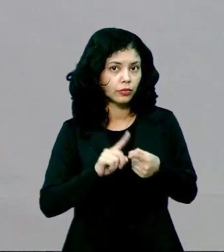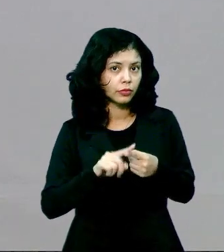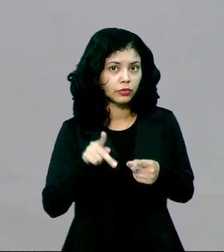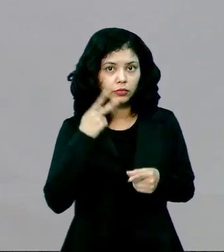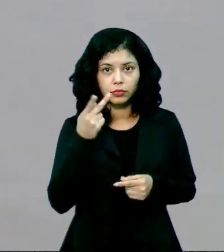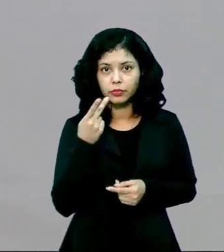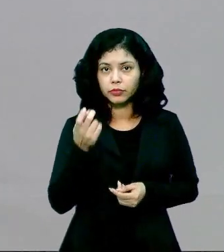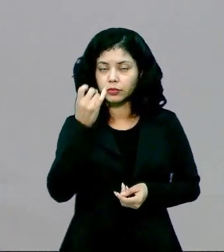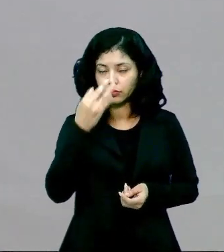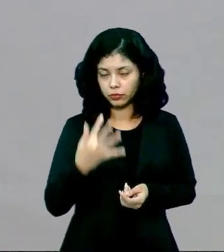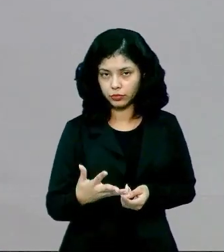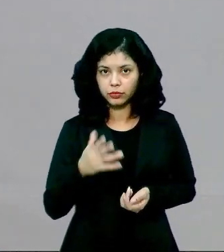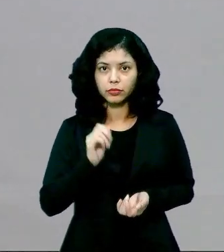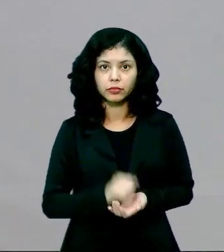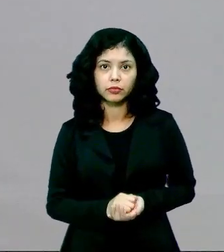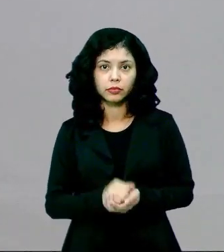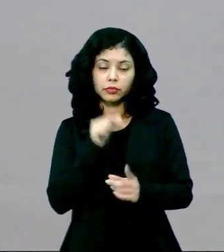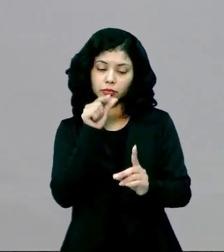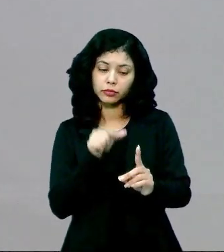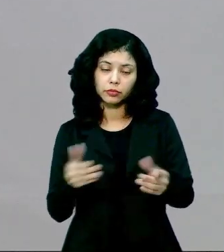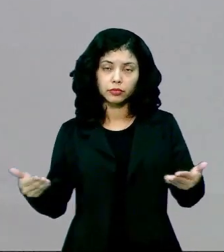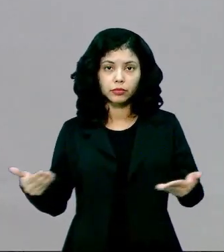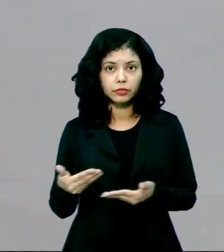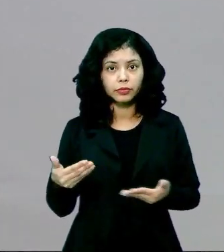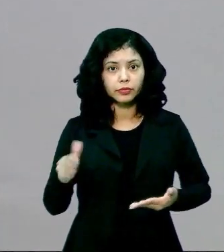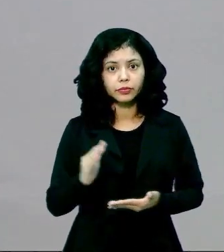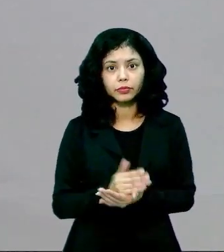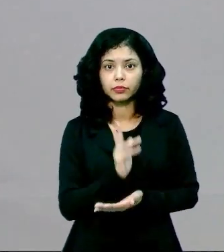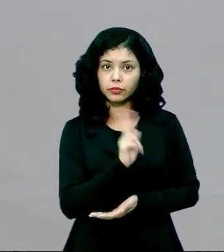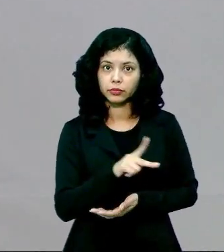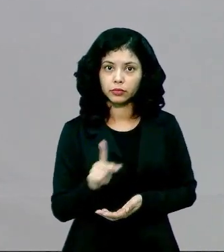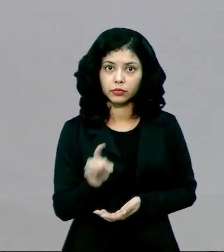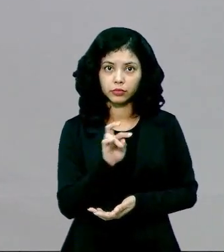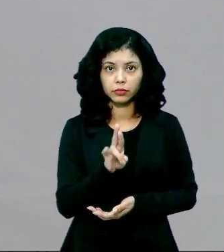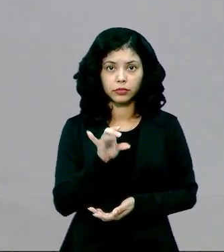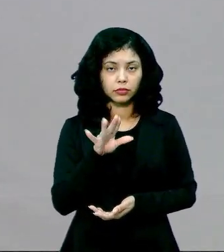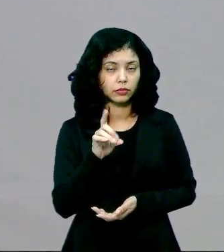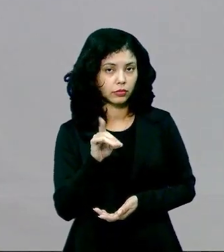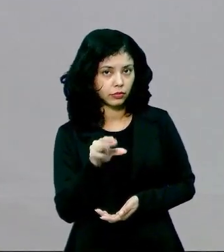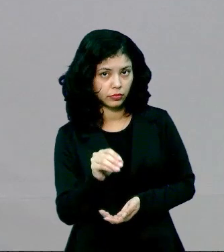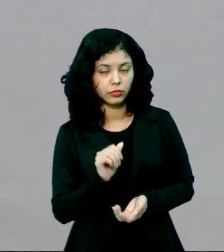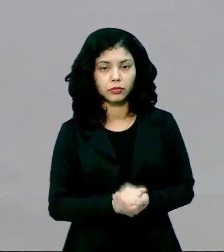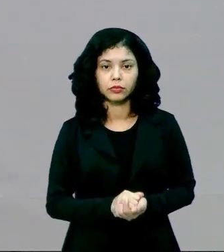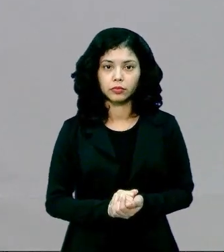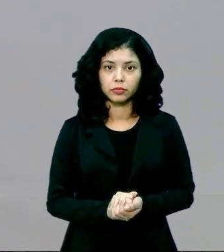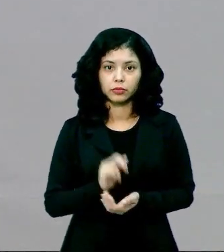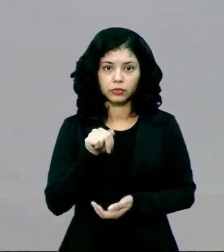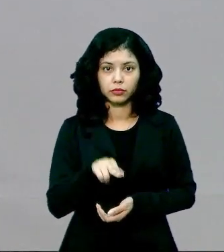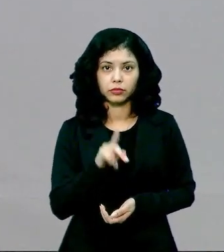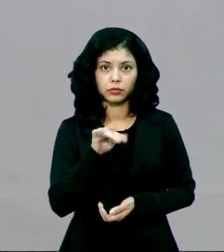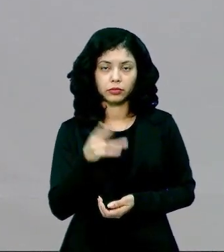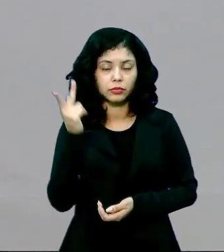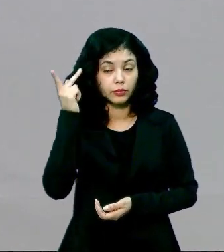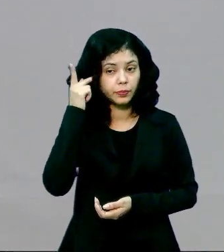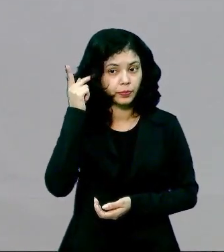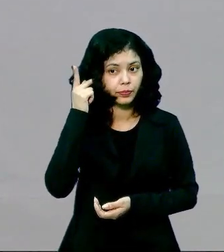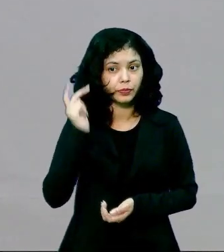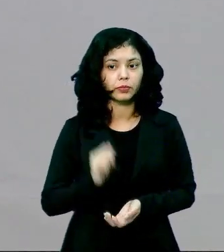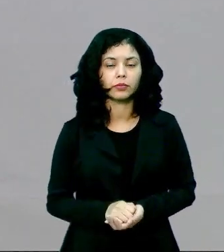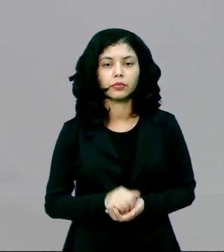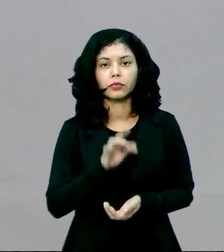eu faço esse comentário? Eu vou me reportar agora ao professor Ricardo Antunes, da Unicamp de São Paulo.